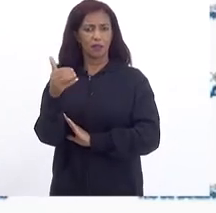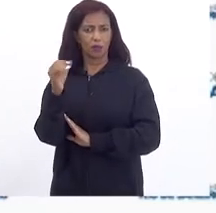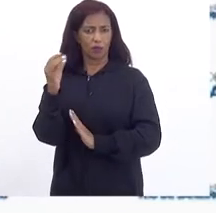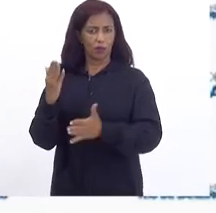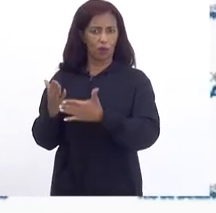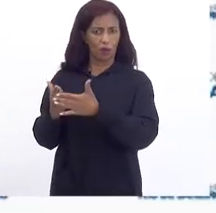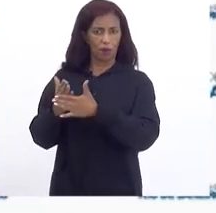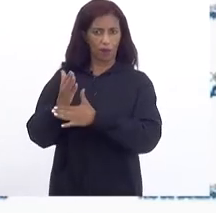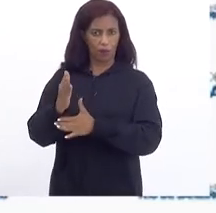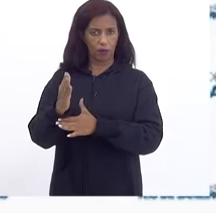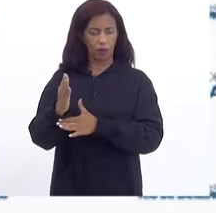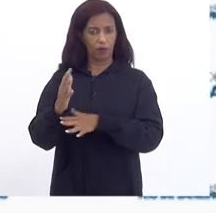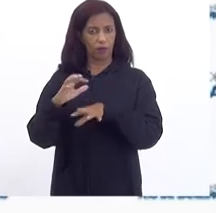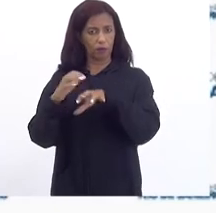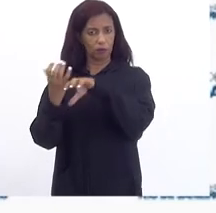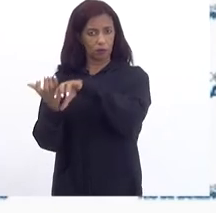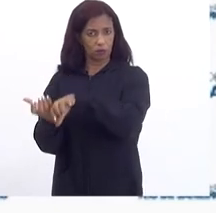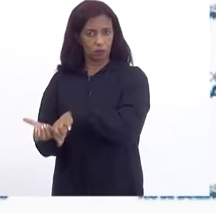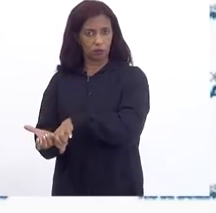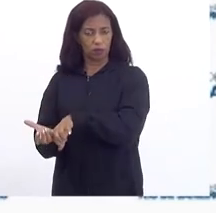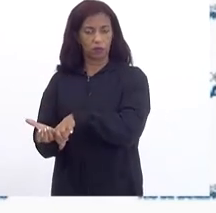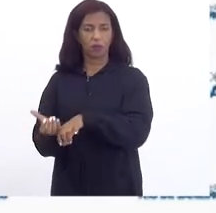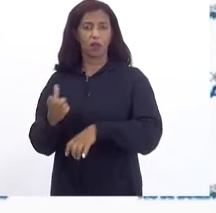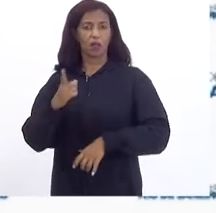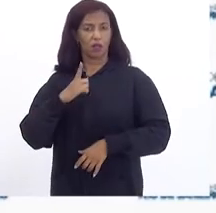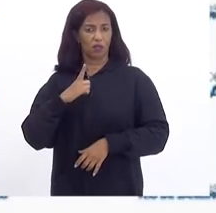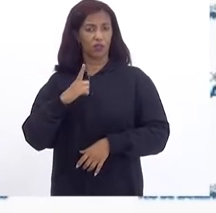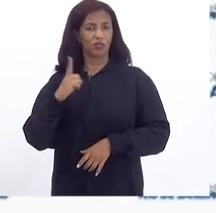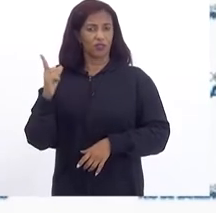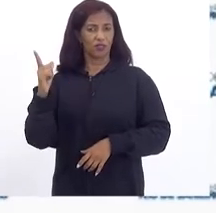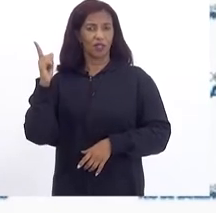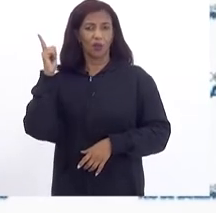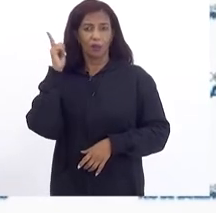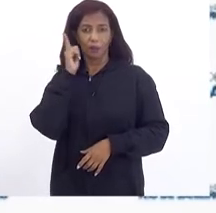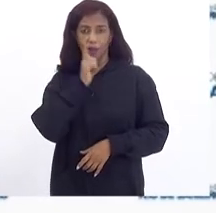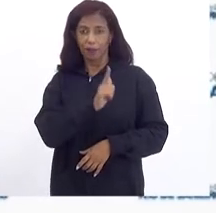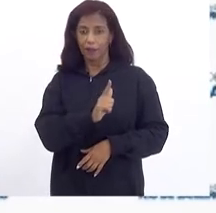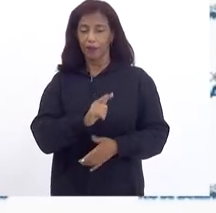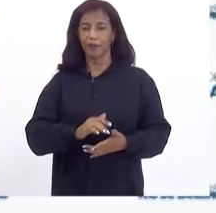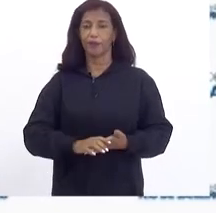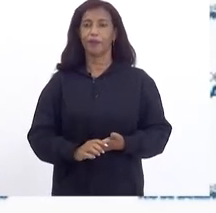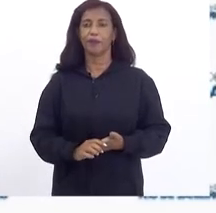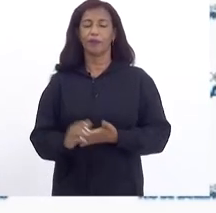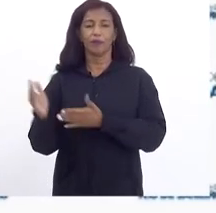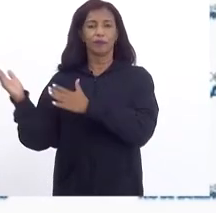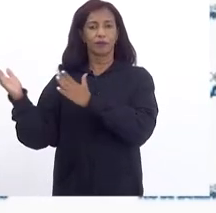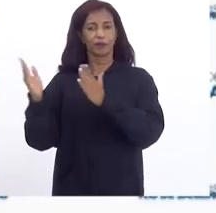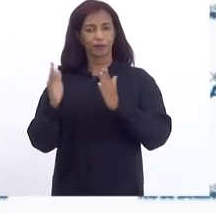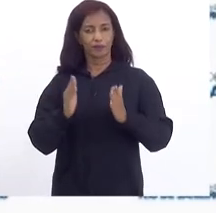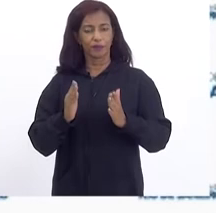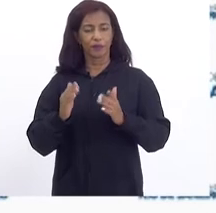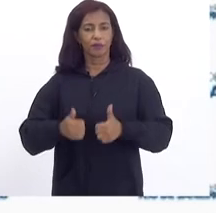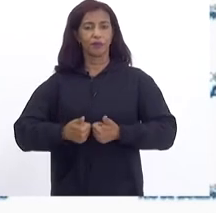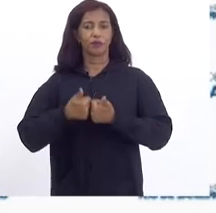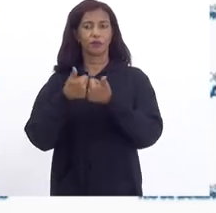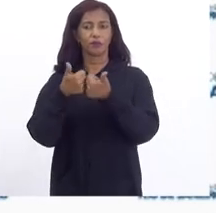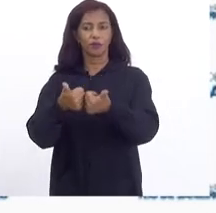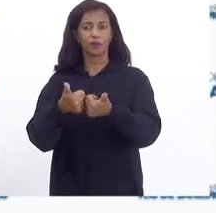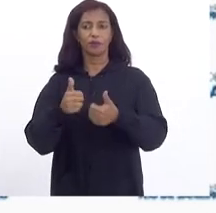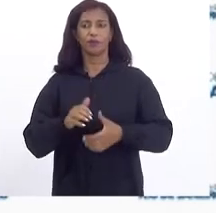No Congresso Nacional Nós temos Uma grande Possibilidade De trazer E de melhorar